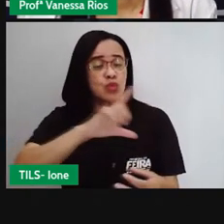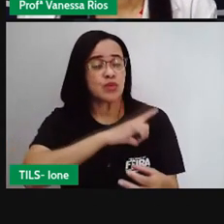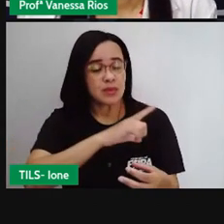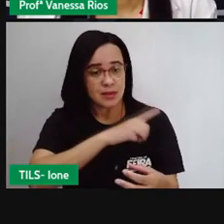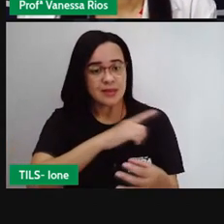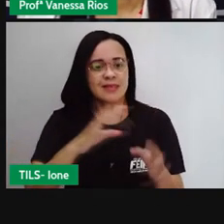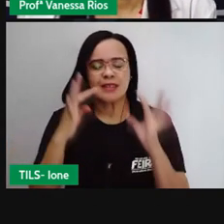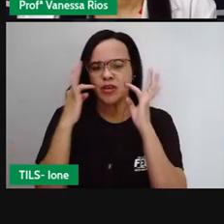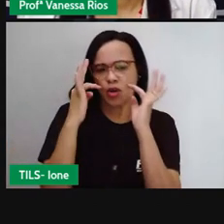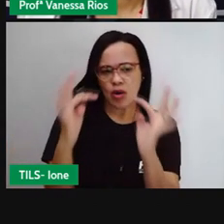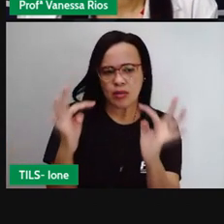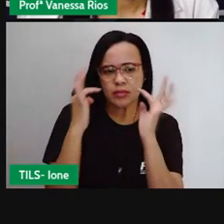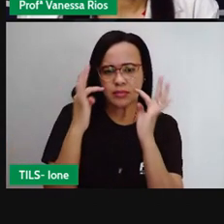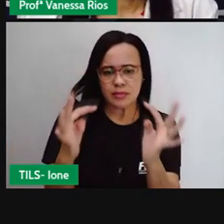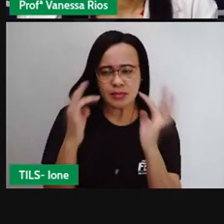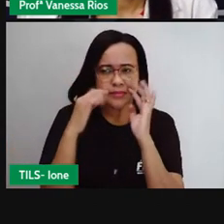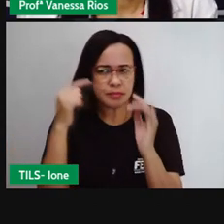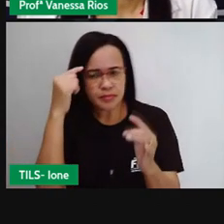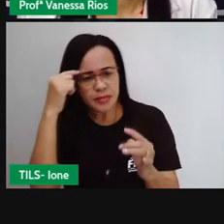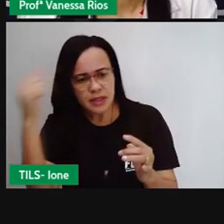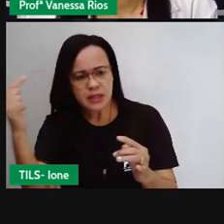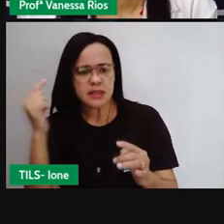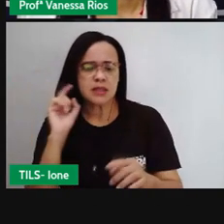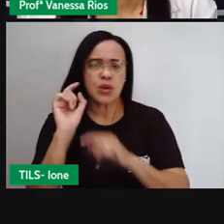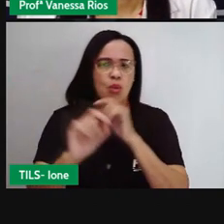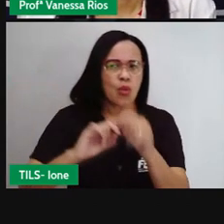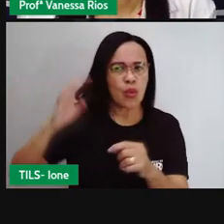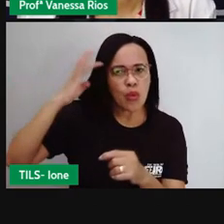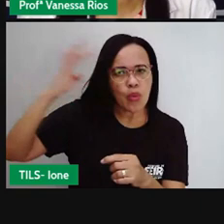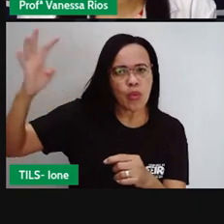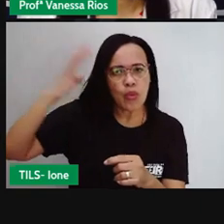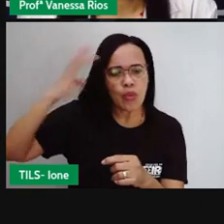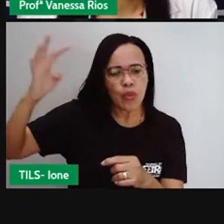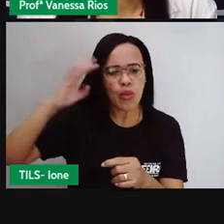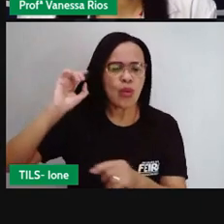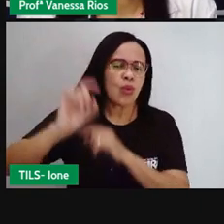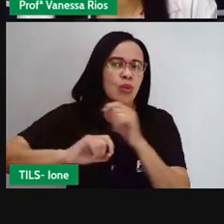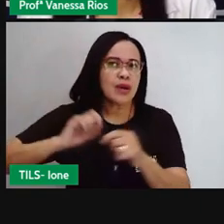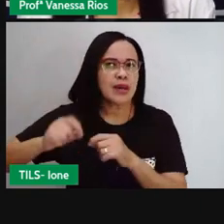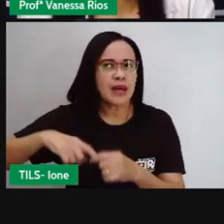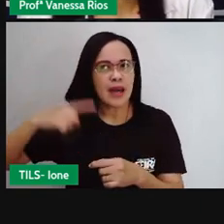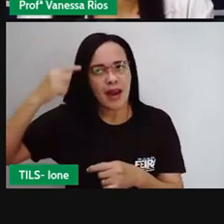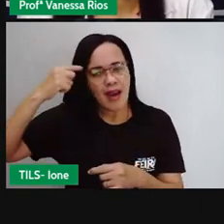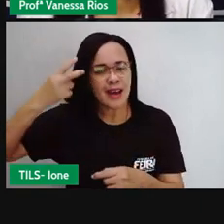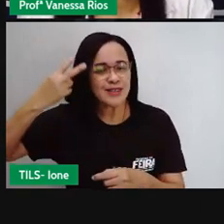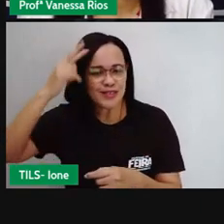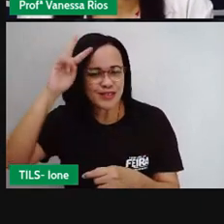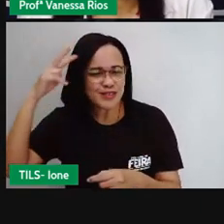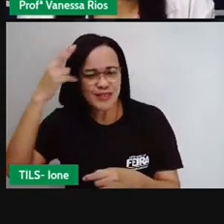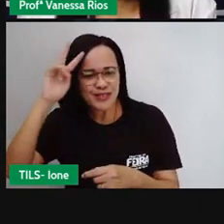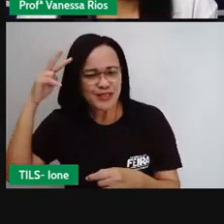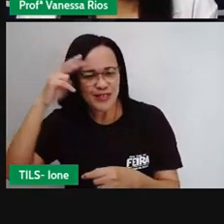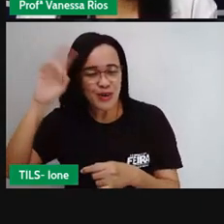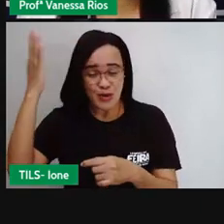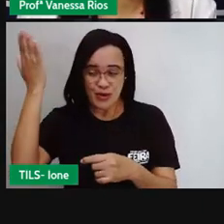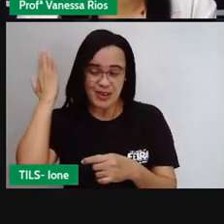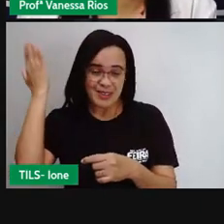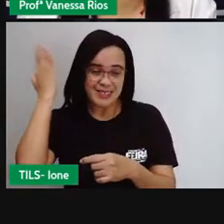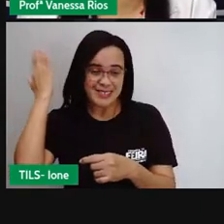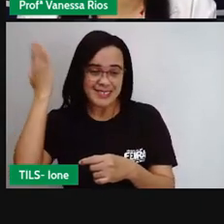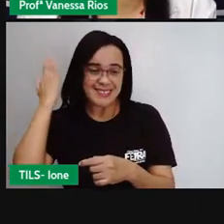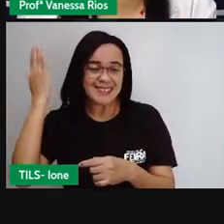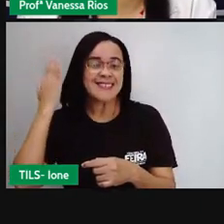a gente pensa, né? Reflete em toda a história que está aí por trás dessas construções.